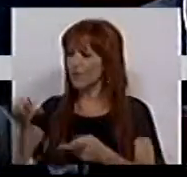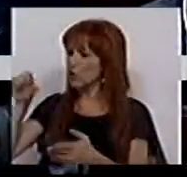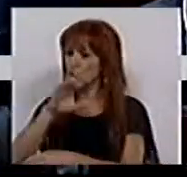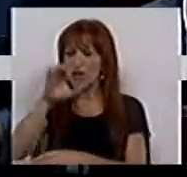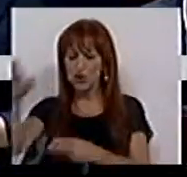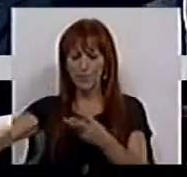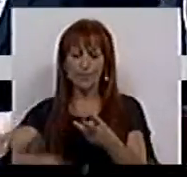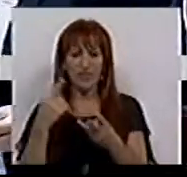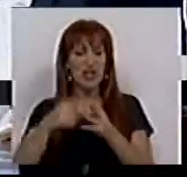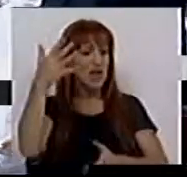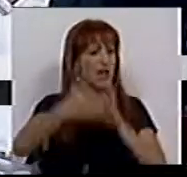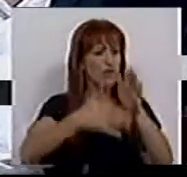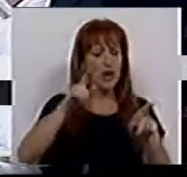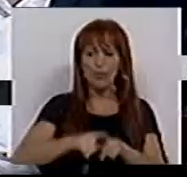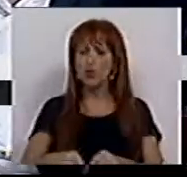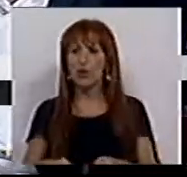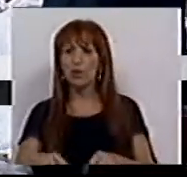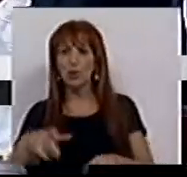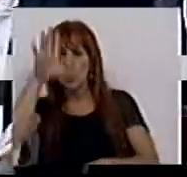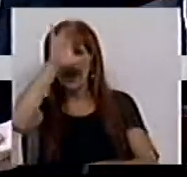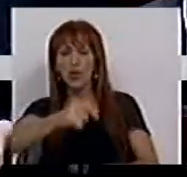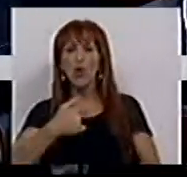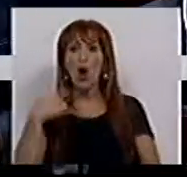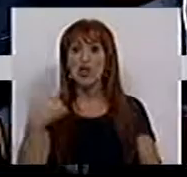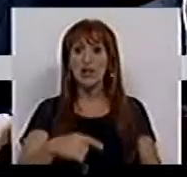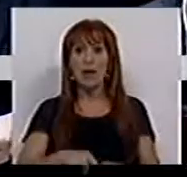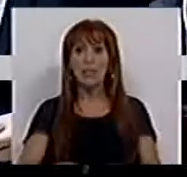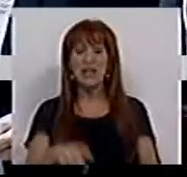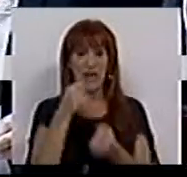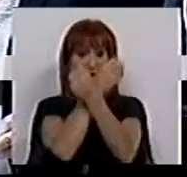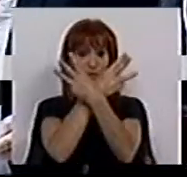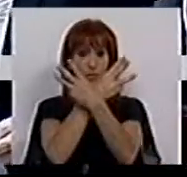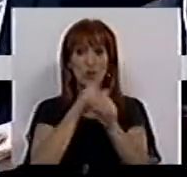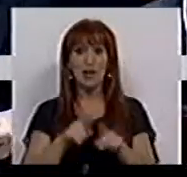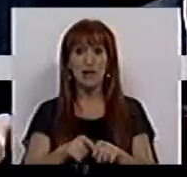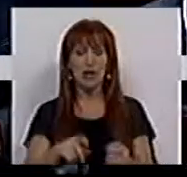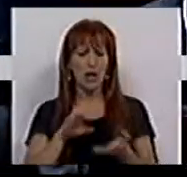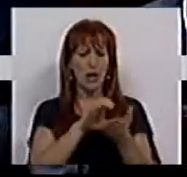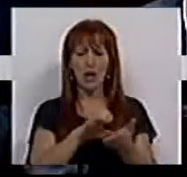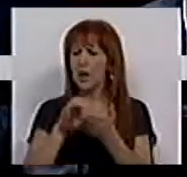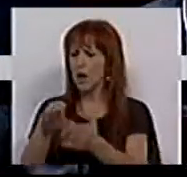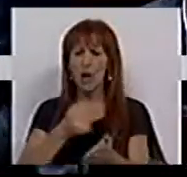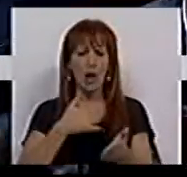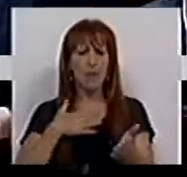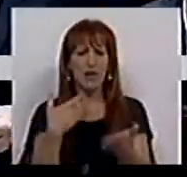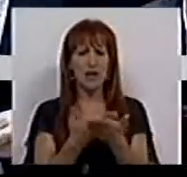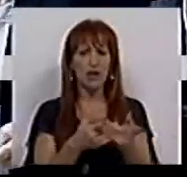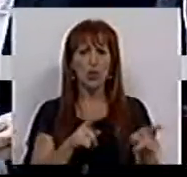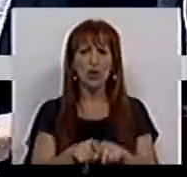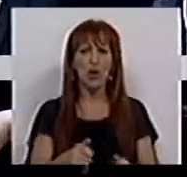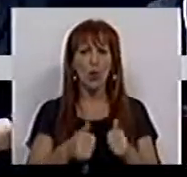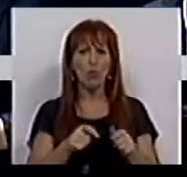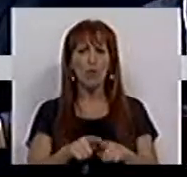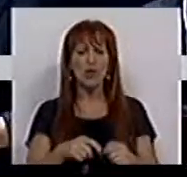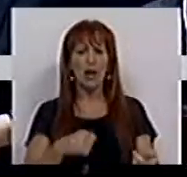centros comerciais, nas fábricas, no Estado. Nós temos o IFP a financiar as empresas, a darem um